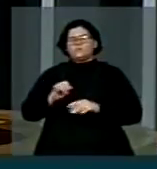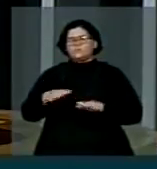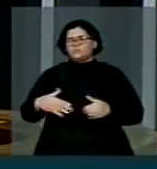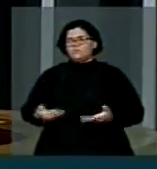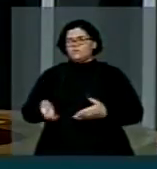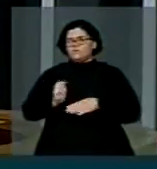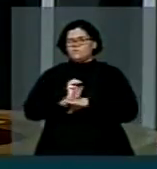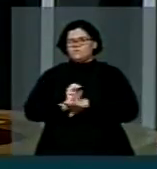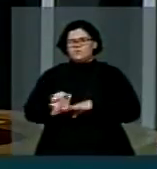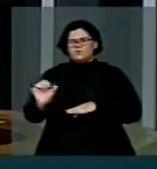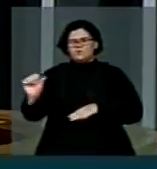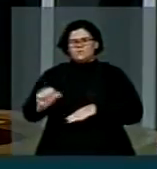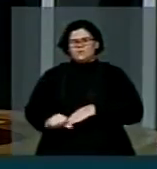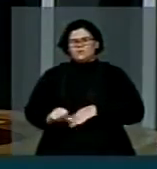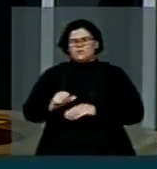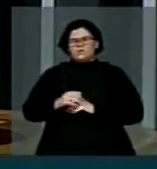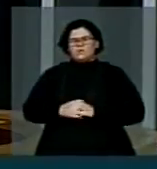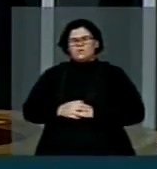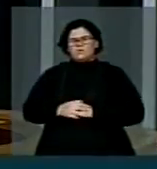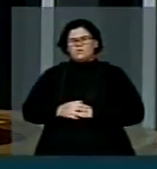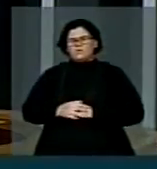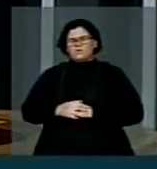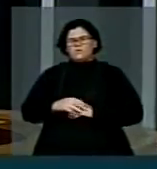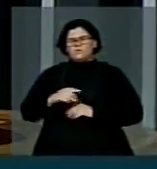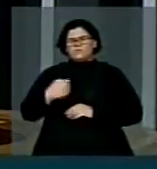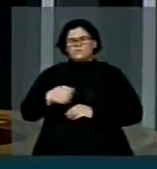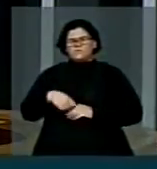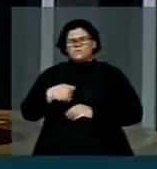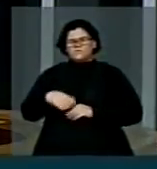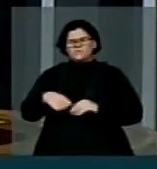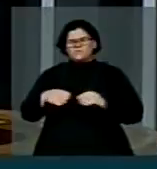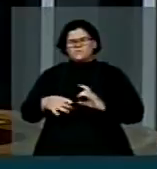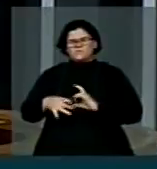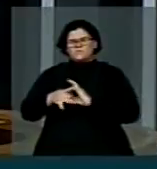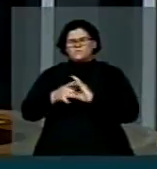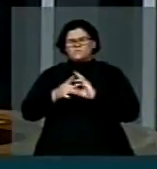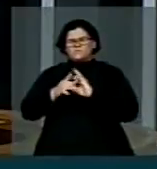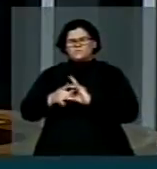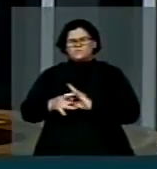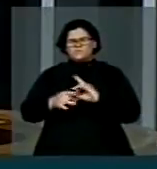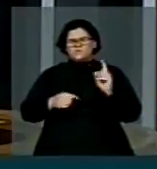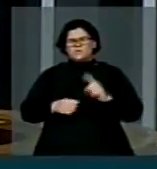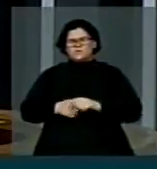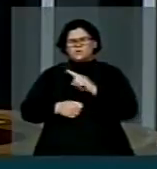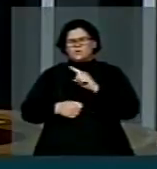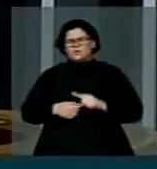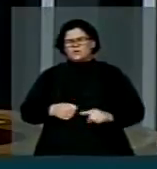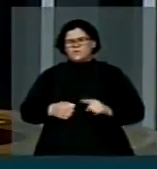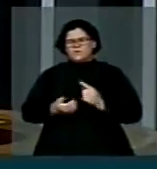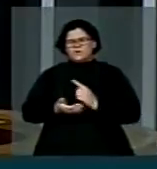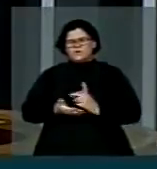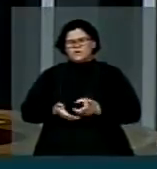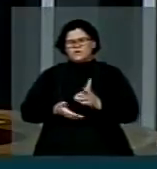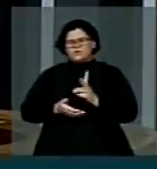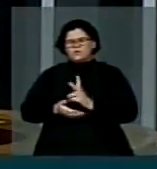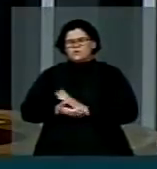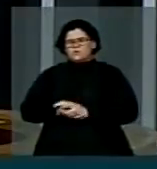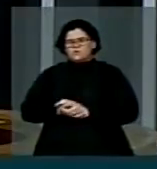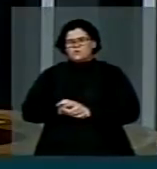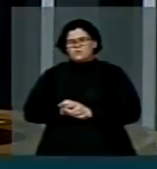contam com os piores números, temos de nos unir para erradicar de vez esse mal,